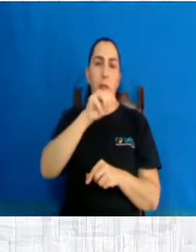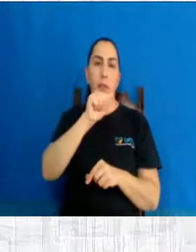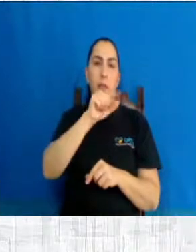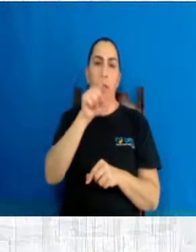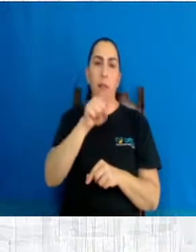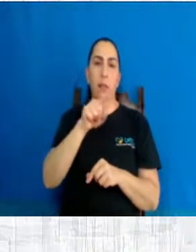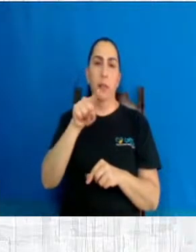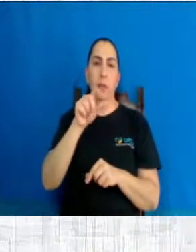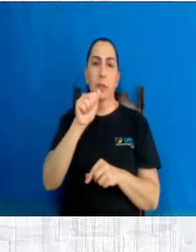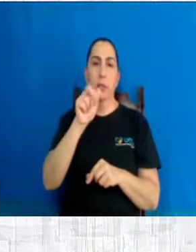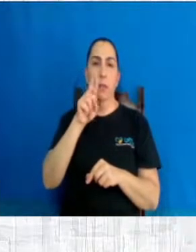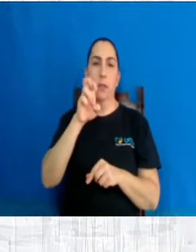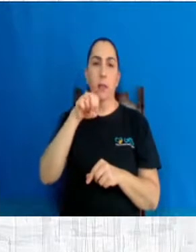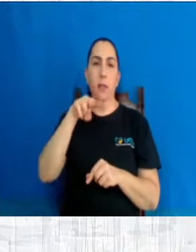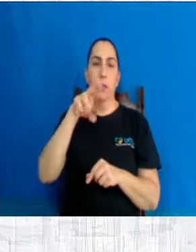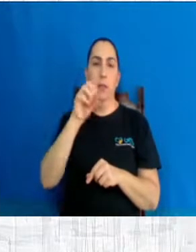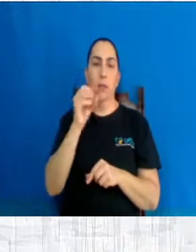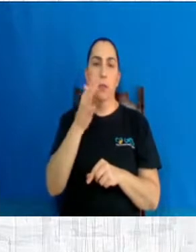acessar,